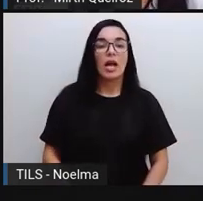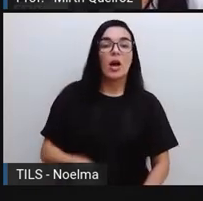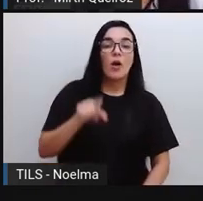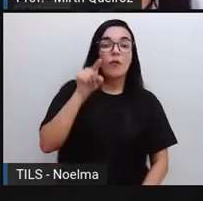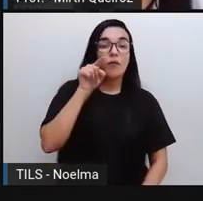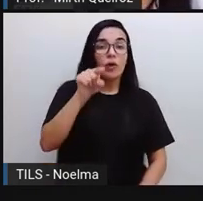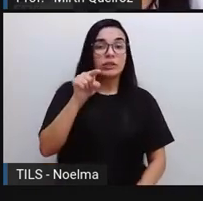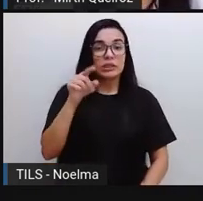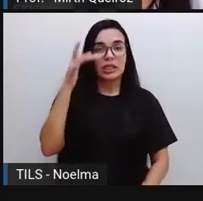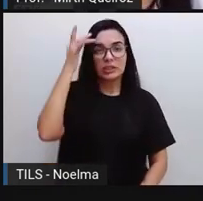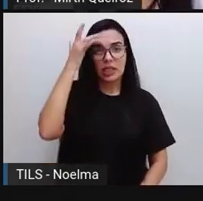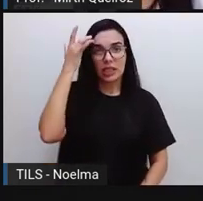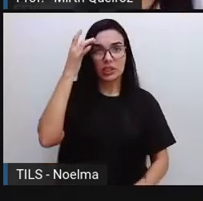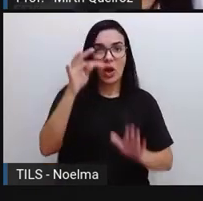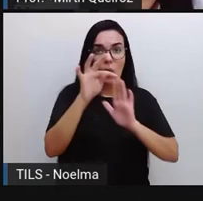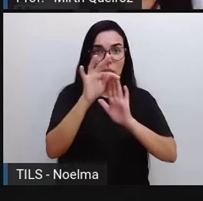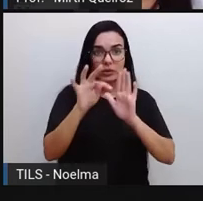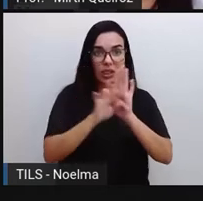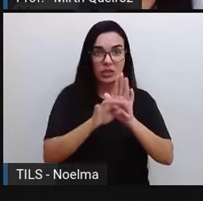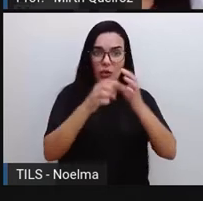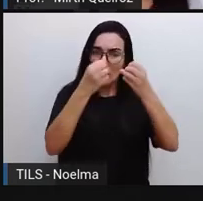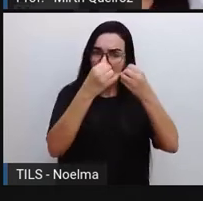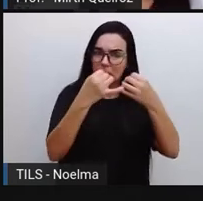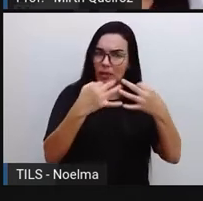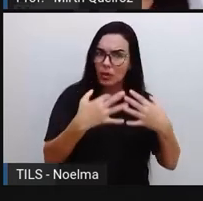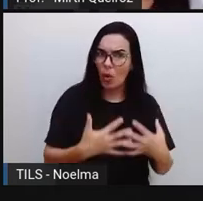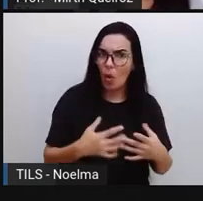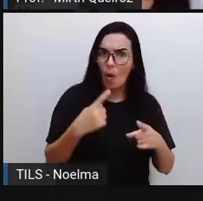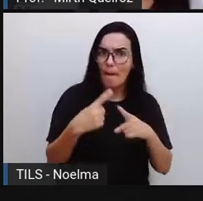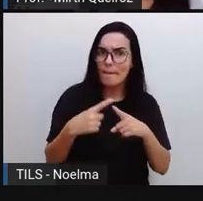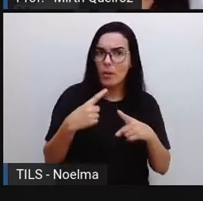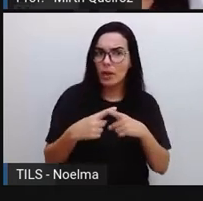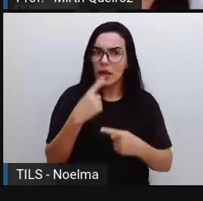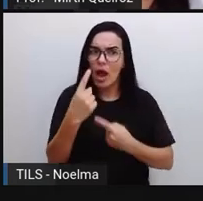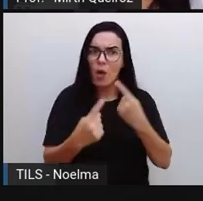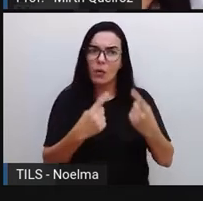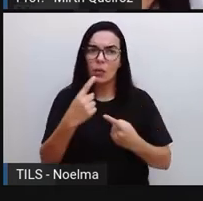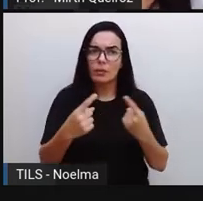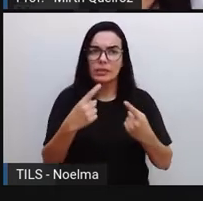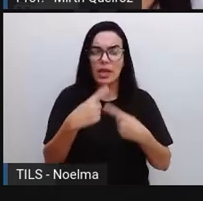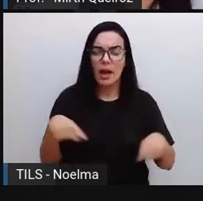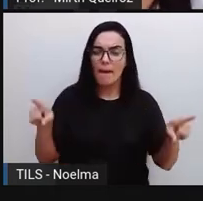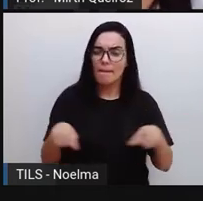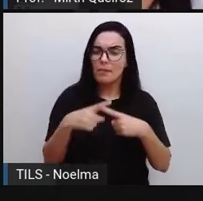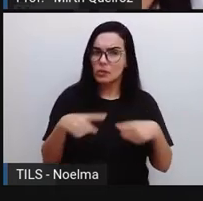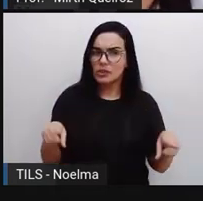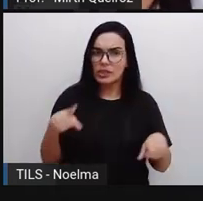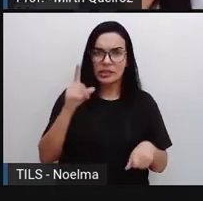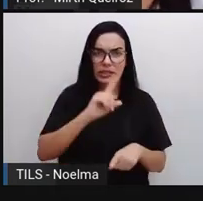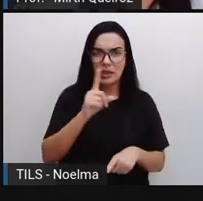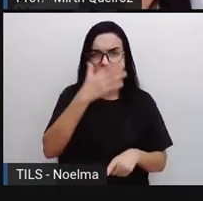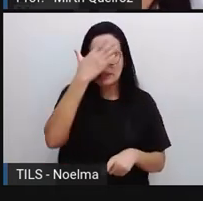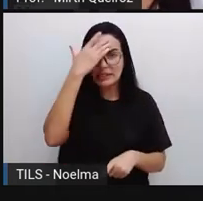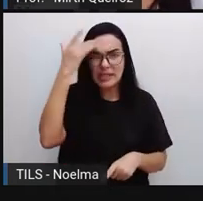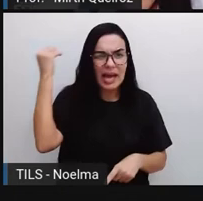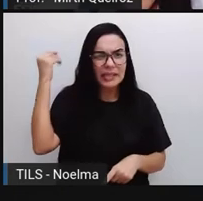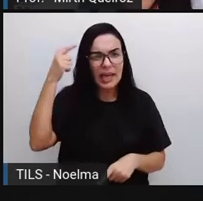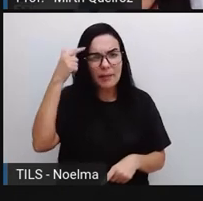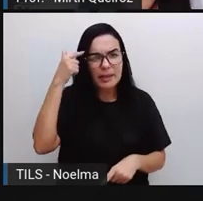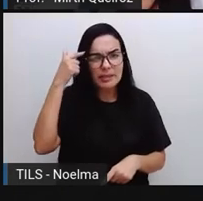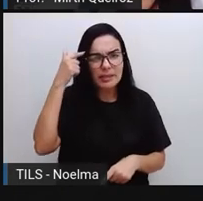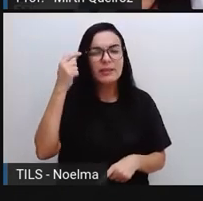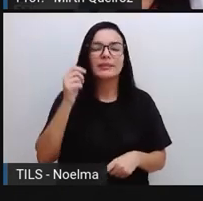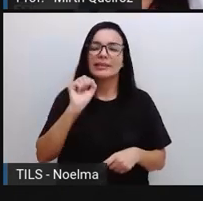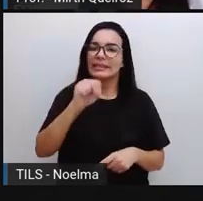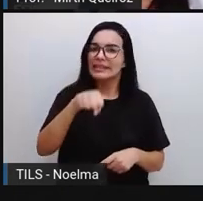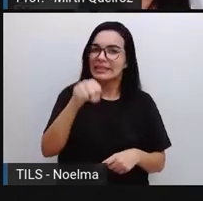que esse texto explicou o motivo de algumas músicas não saírem da nossa cabeça? Explicou, né, gente? Vocês acham